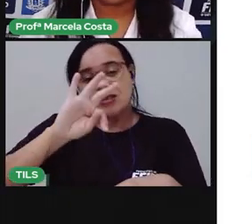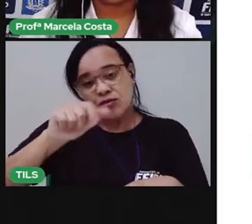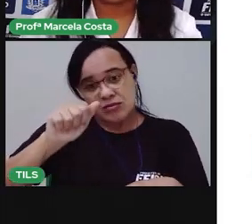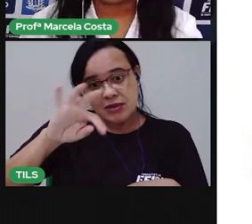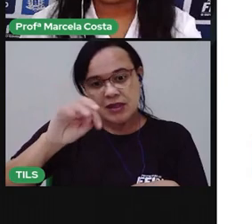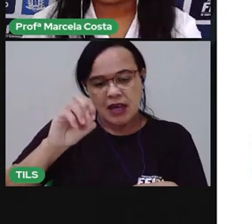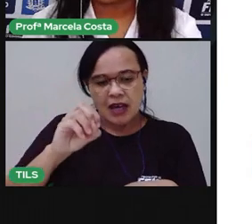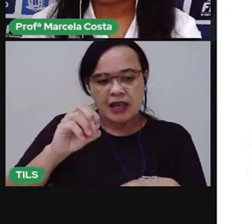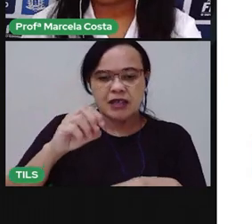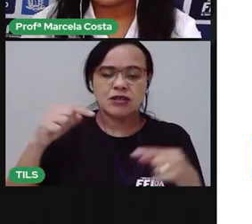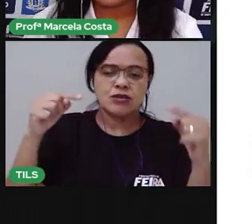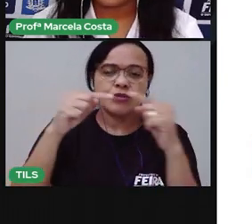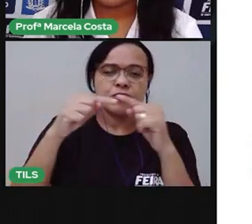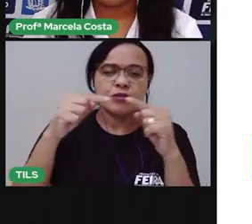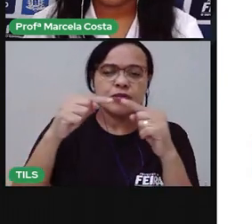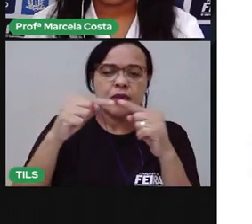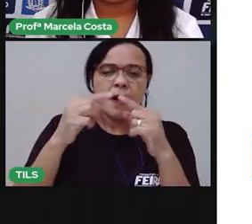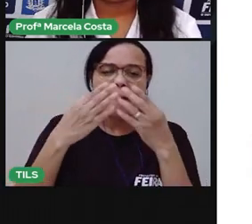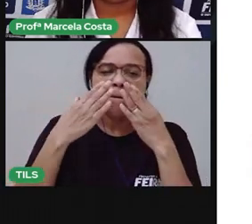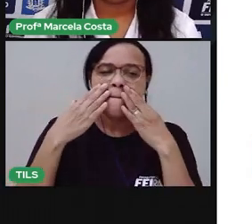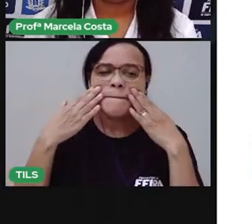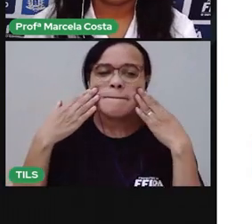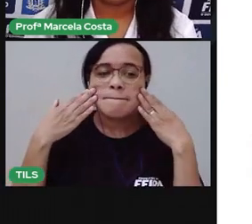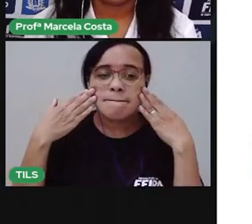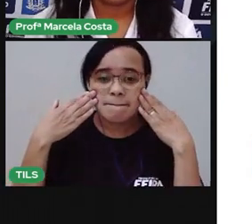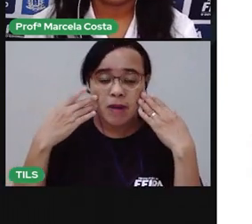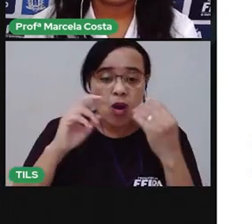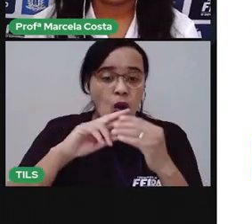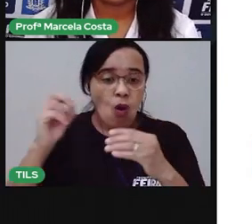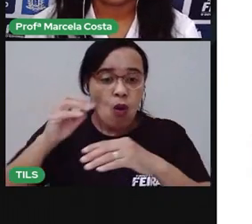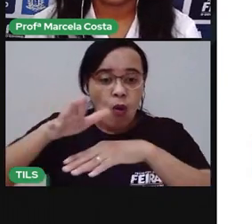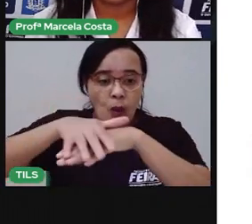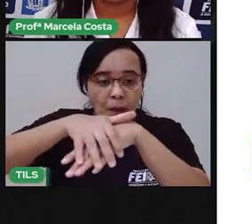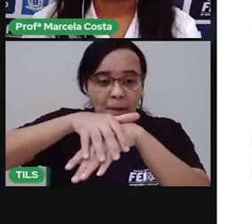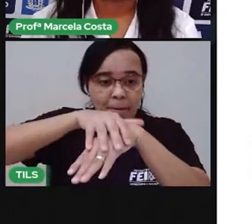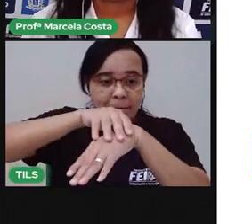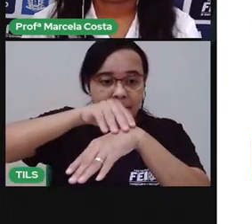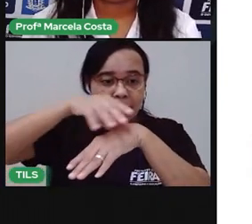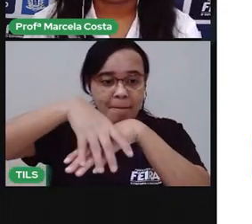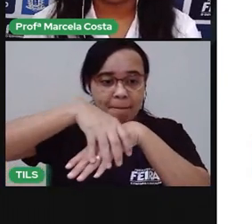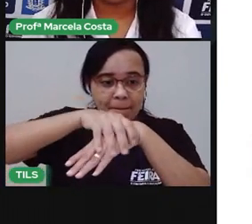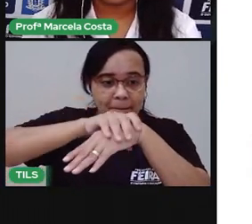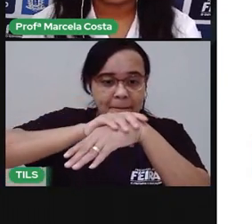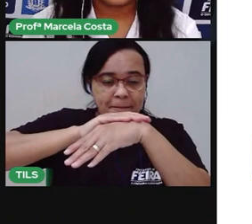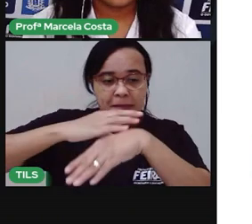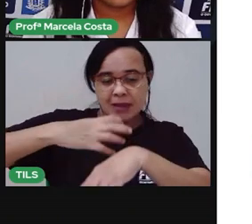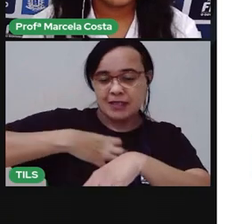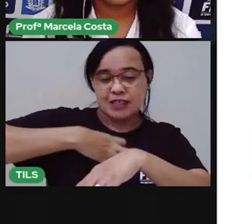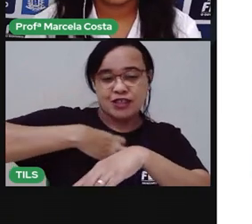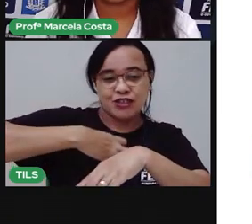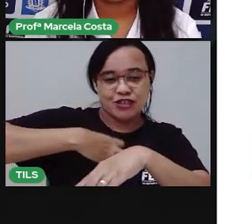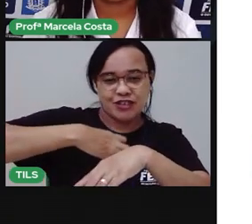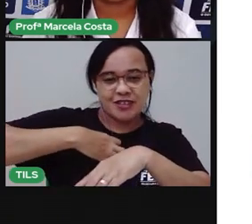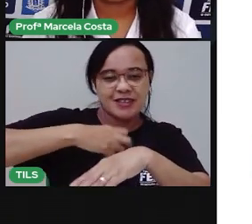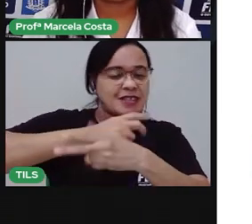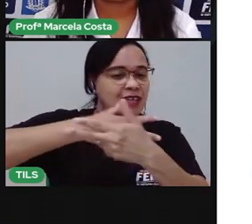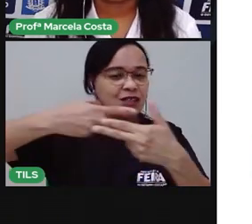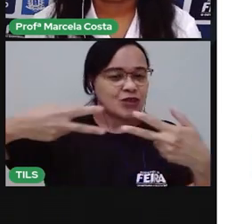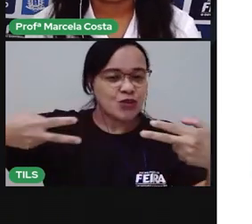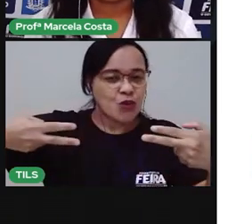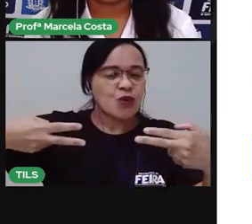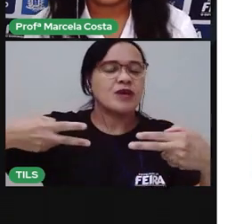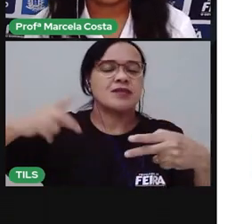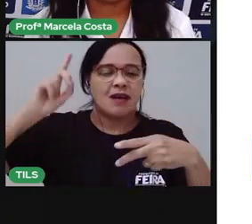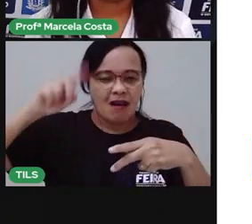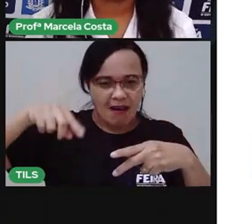está ligado à pele. Nos permitindo sentir a textura das coisas,